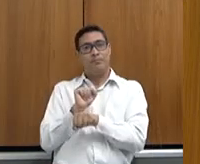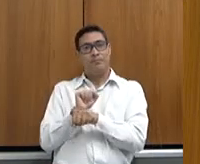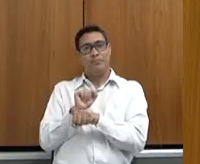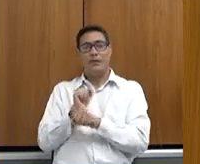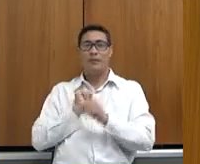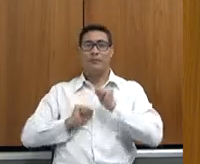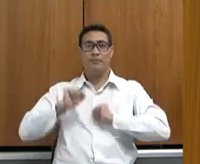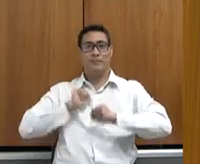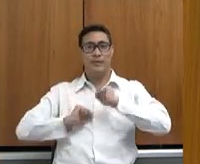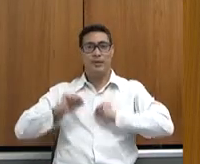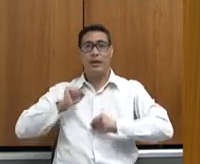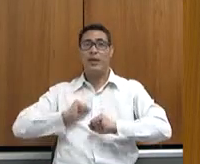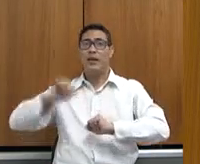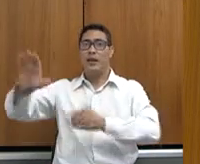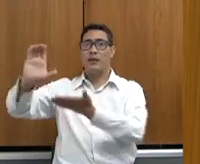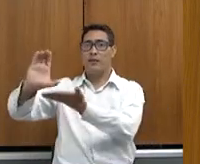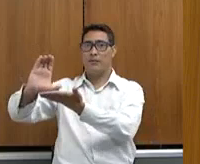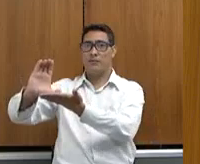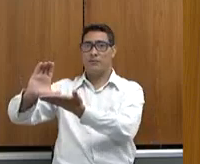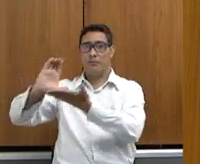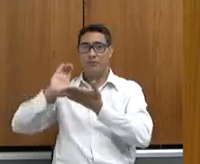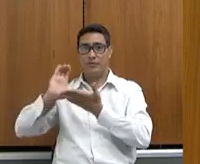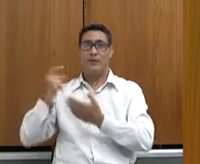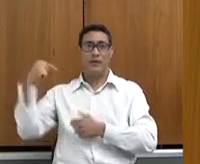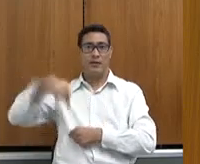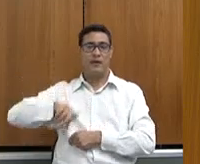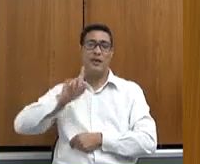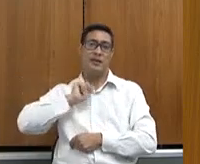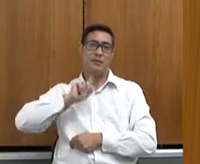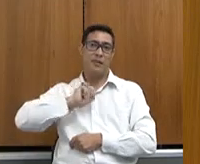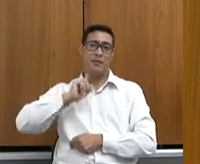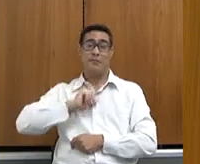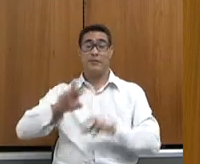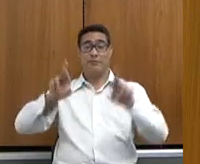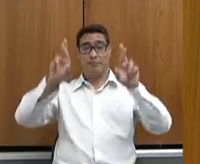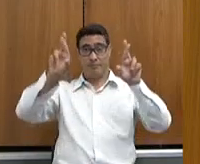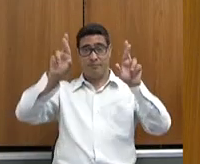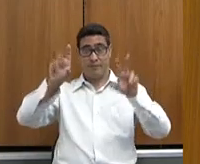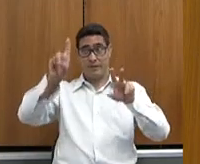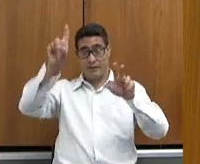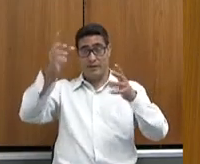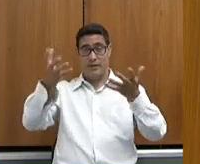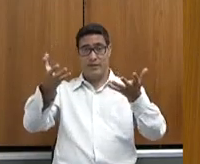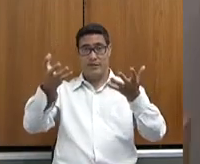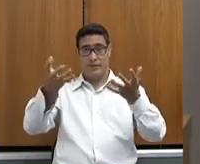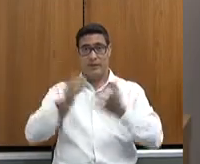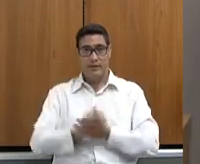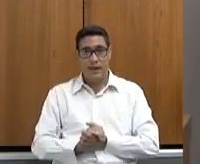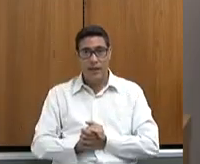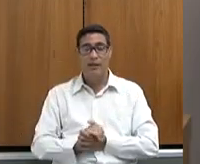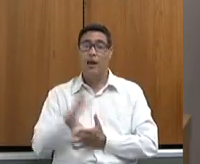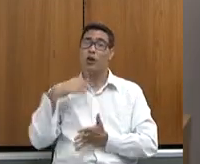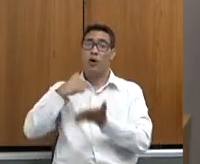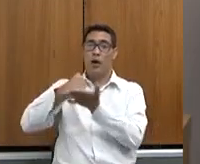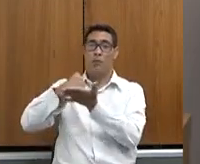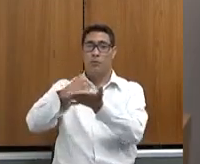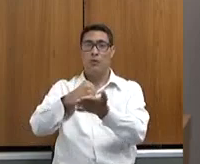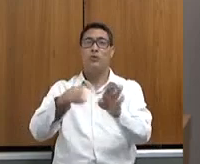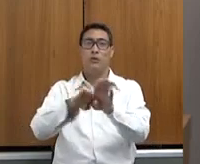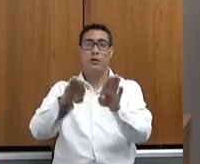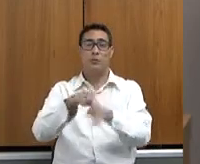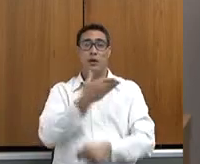investimentos venham para Minas, se Deus quiser. Vamos contar também com esse apoio do governo federal,